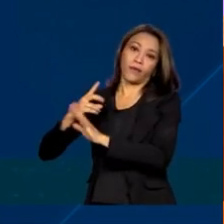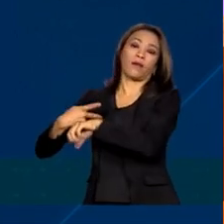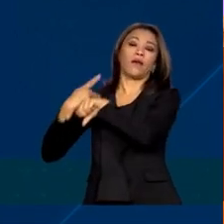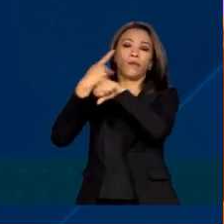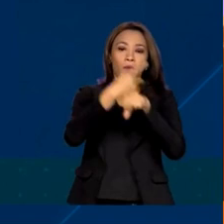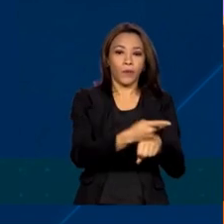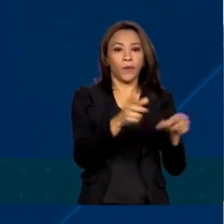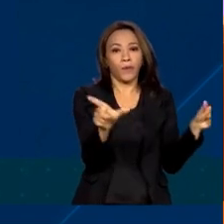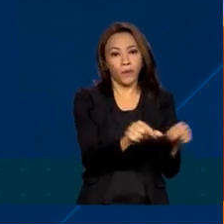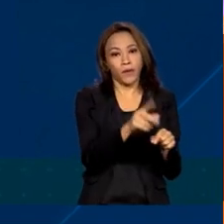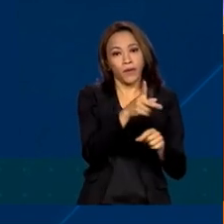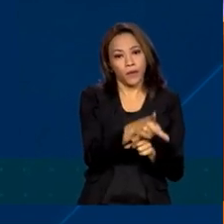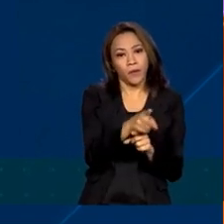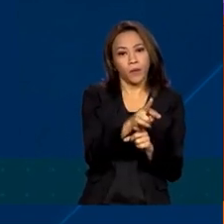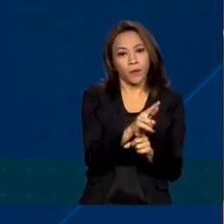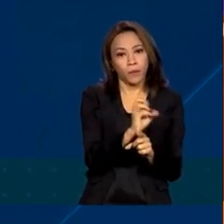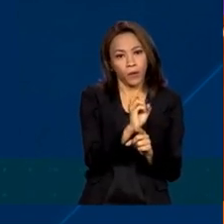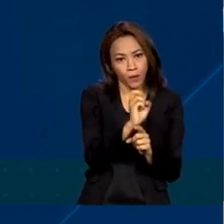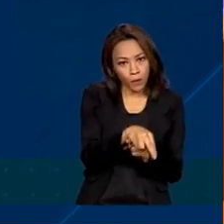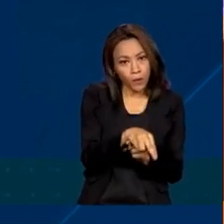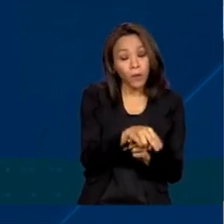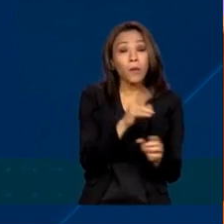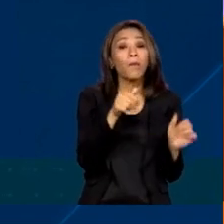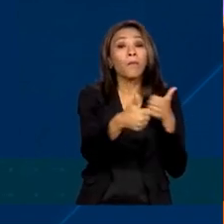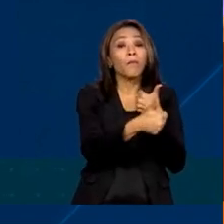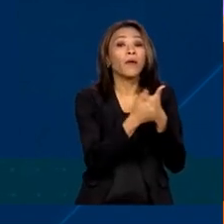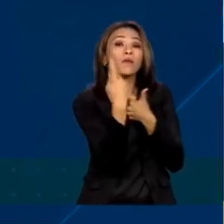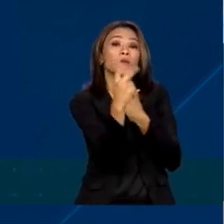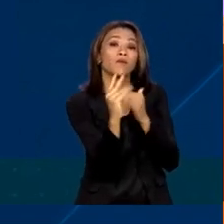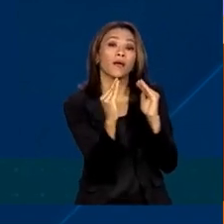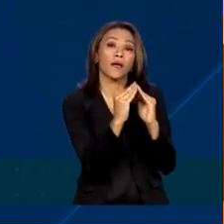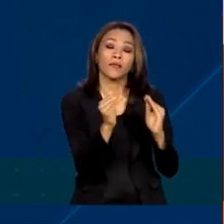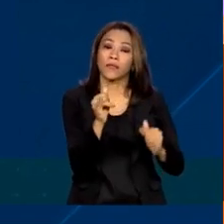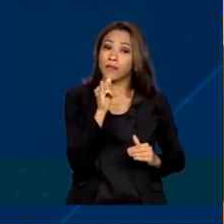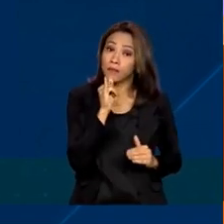de defesa do consumidor mais próximo de sua localidade, como por exemplo o PROCON.